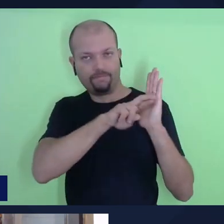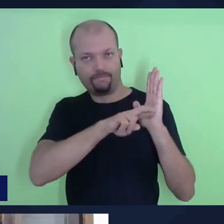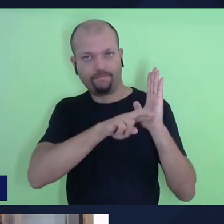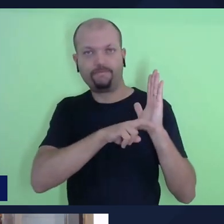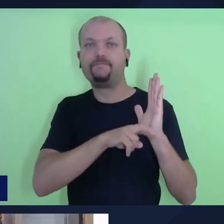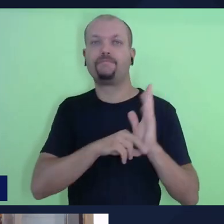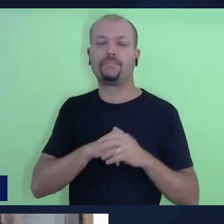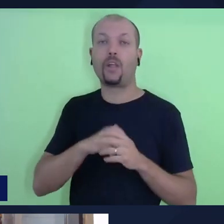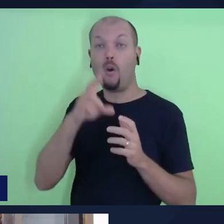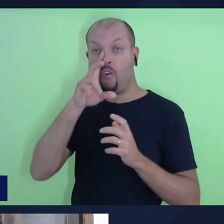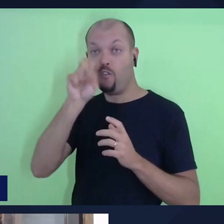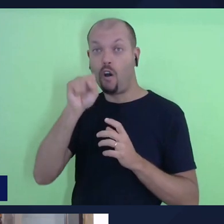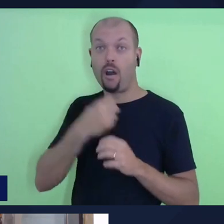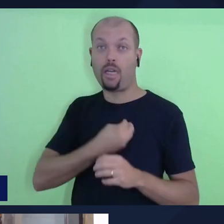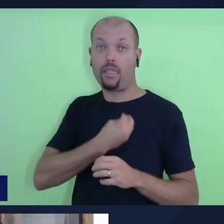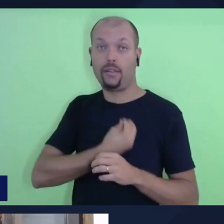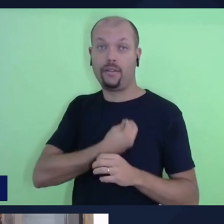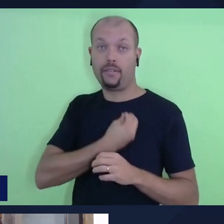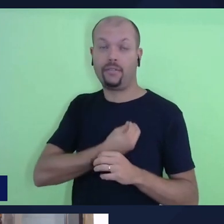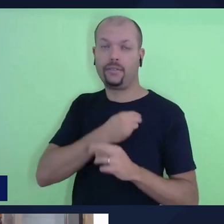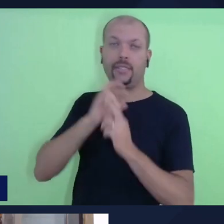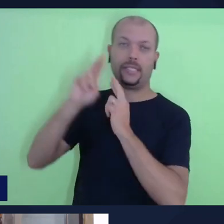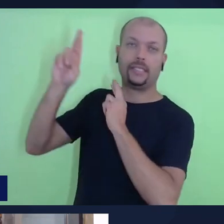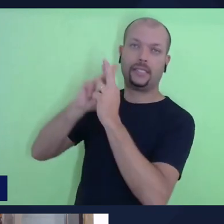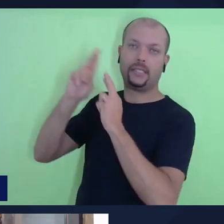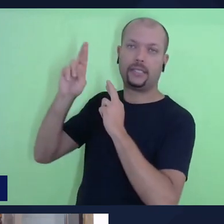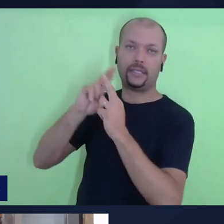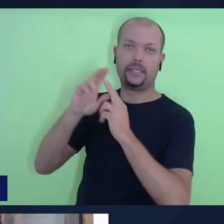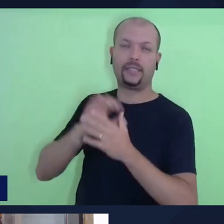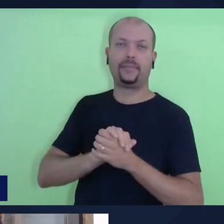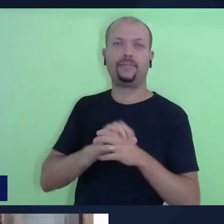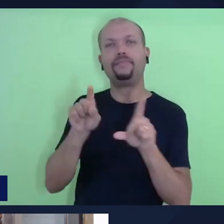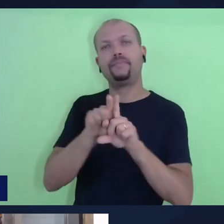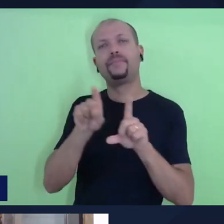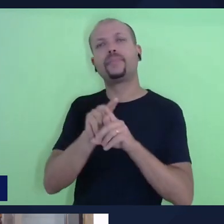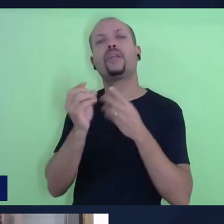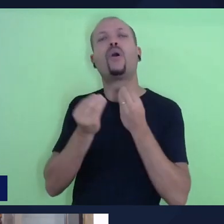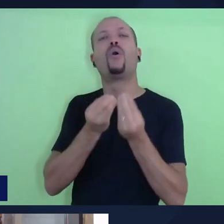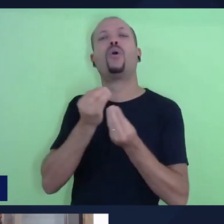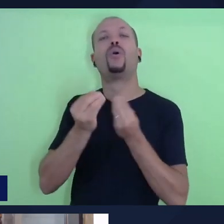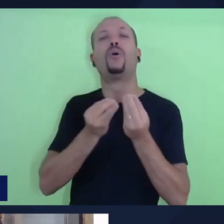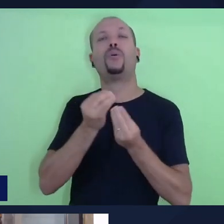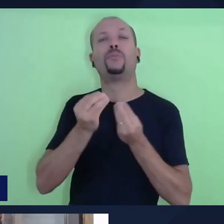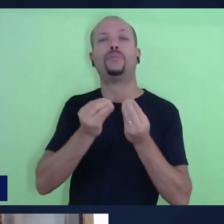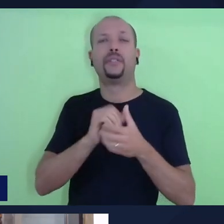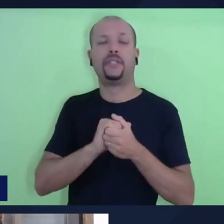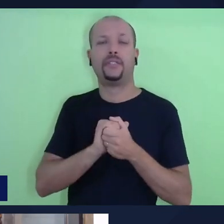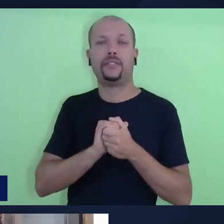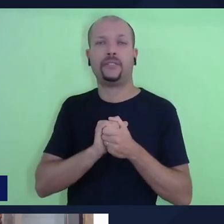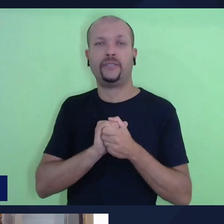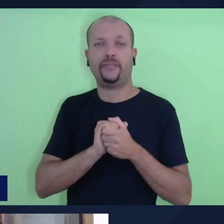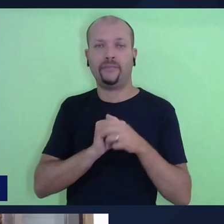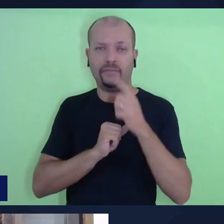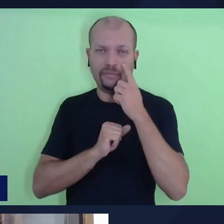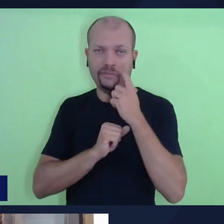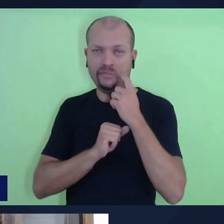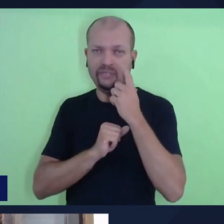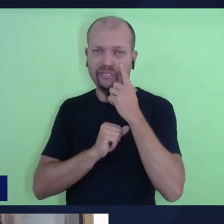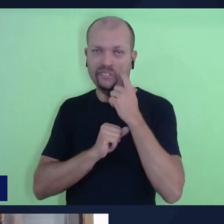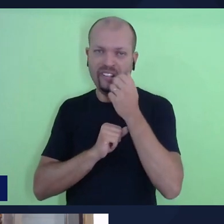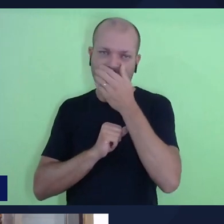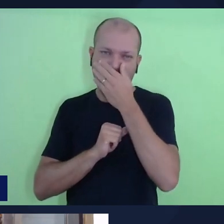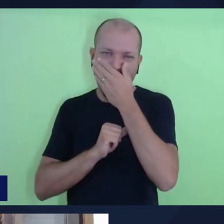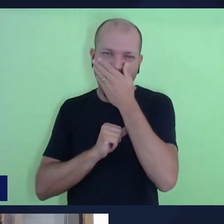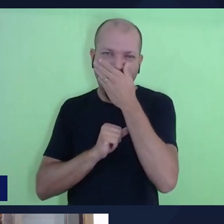presentes, no relação à guarda de Deus e como isso, como consequência, traz do verso 10,